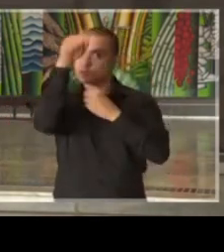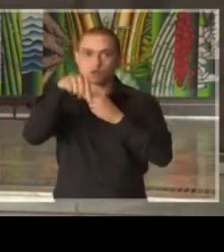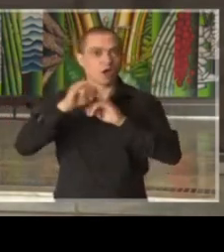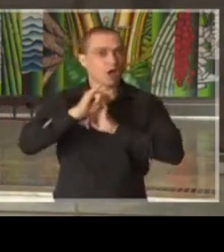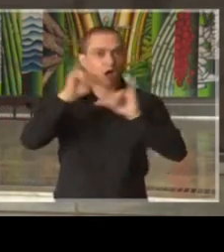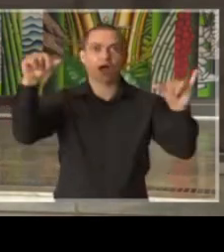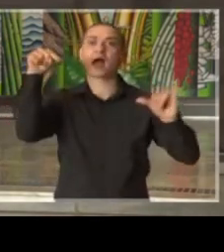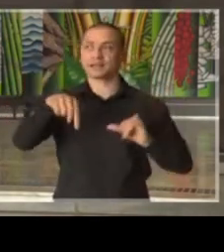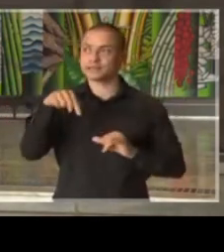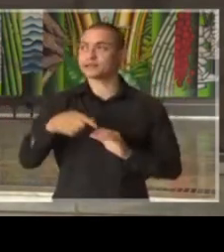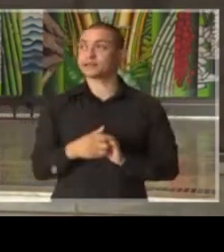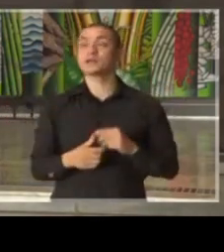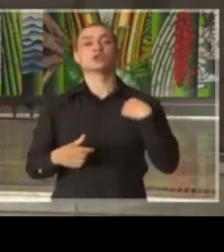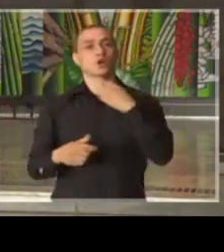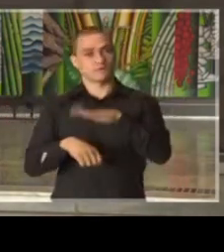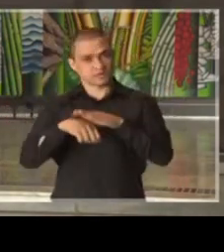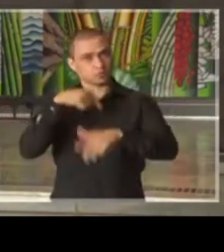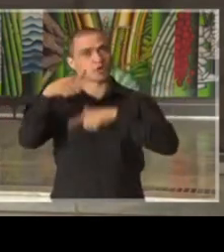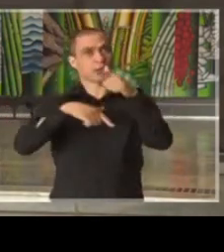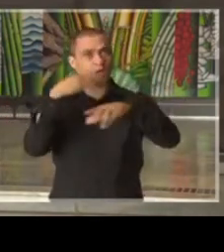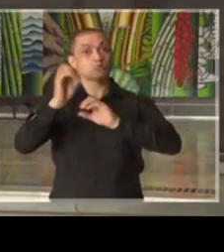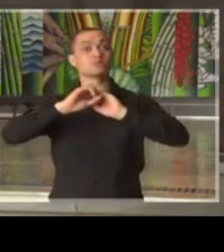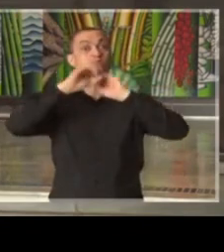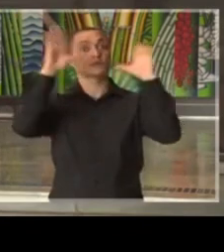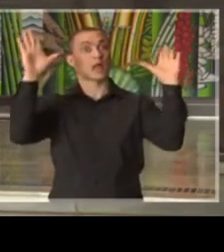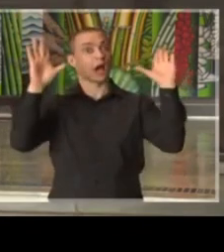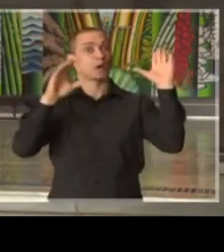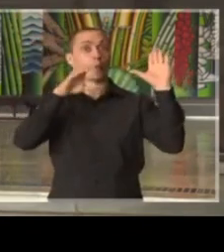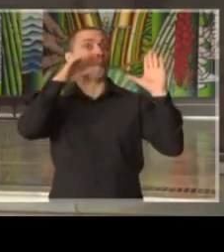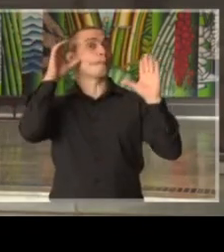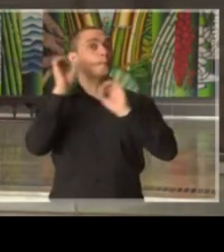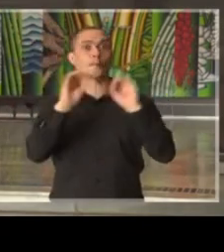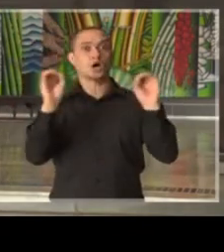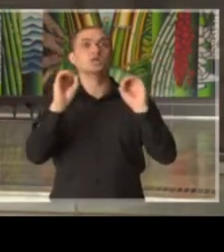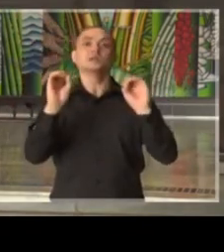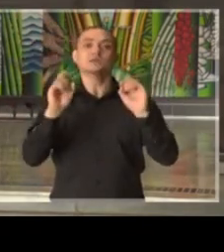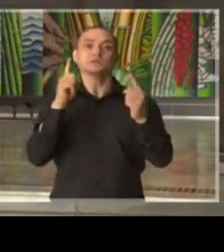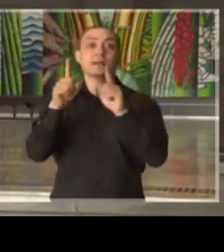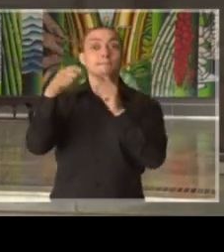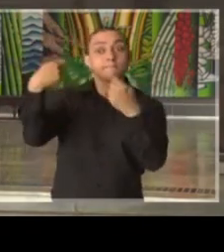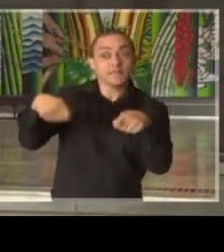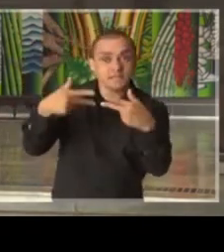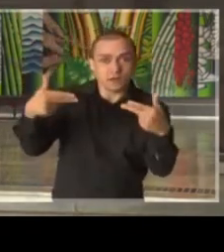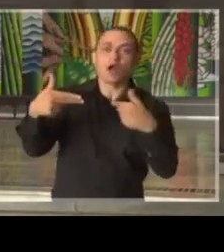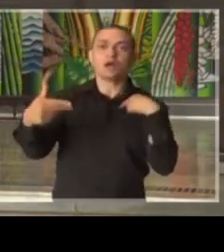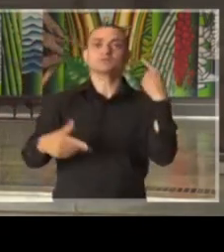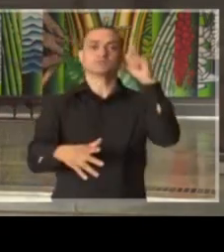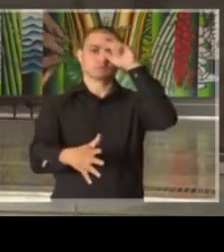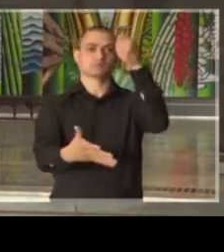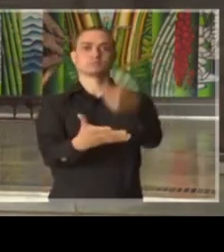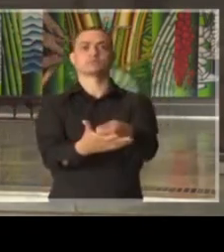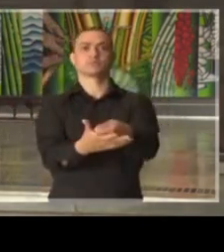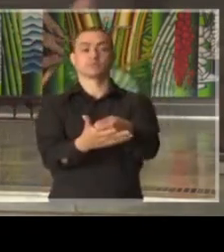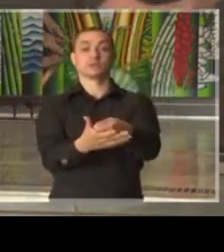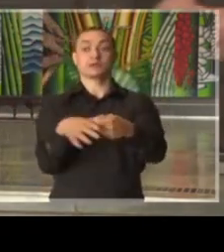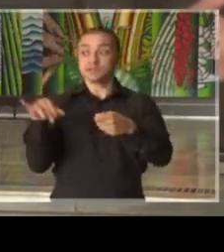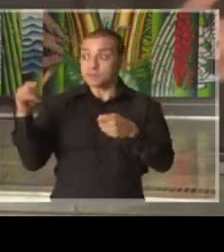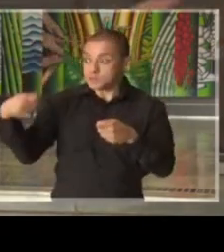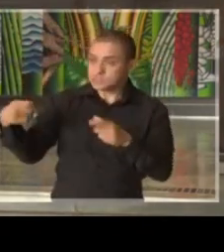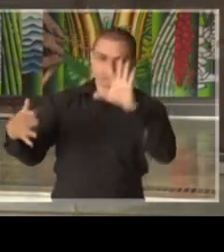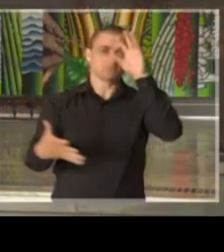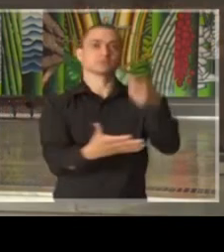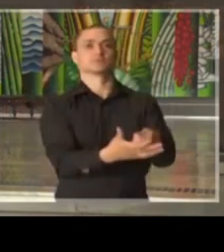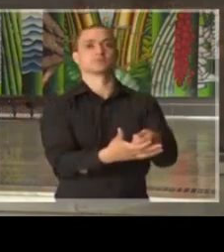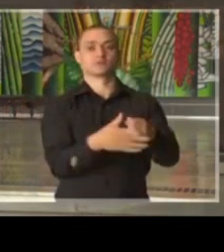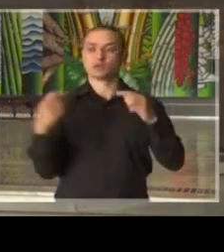fazendo, com transparência e atendendo diariamente a necessidade que a situação impõe e a